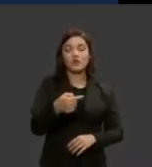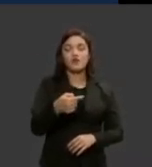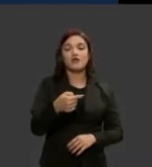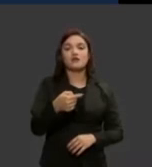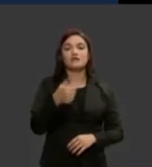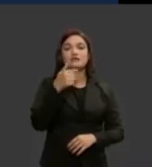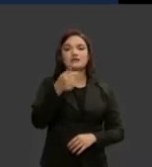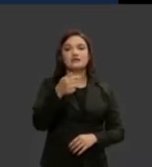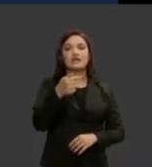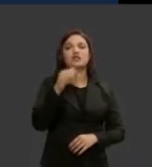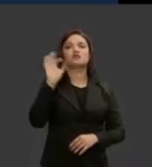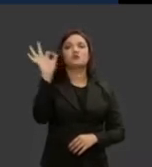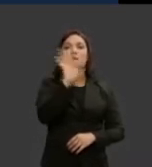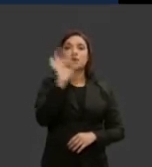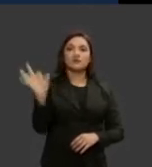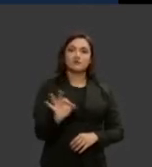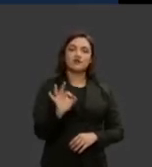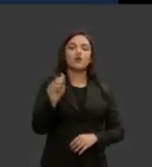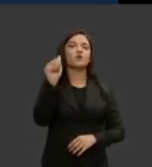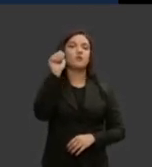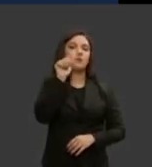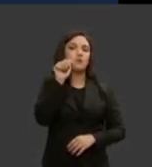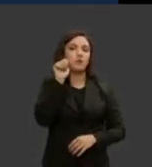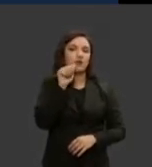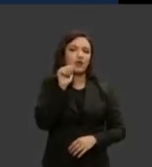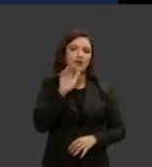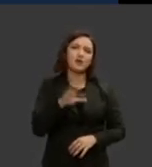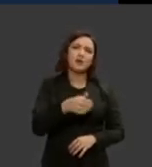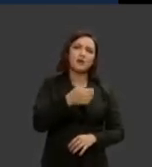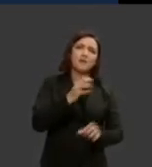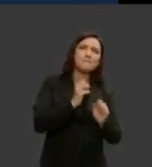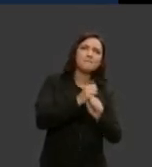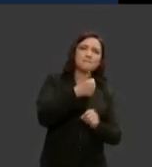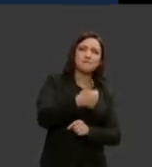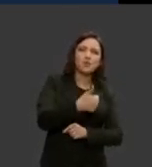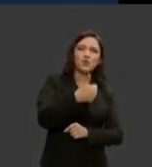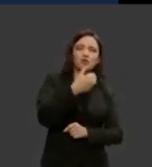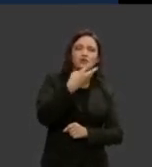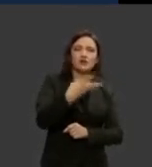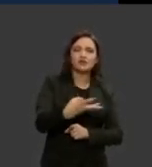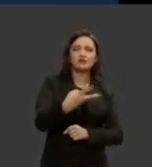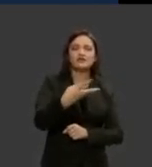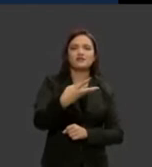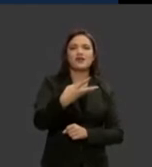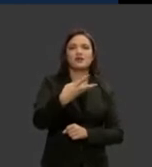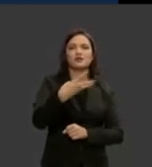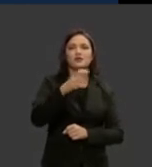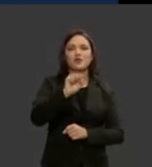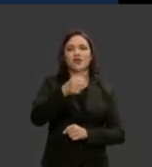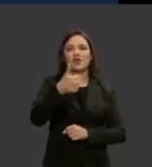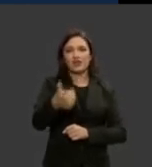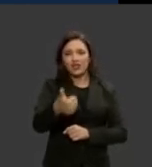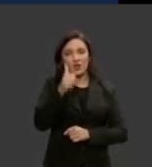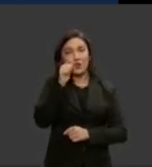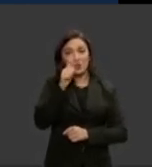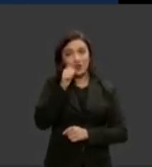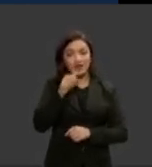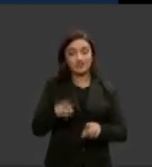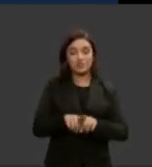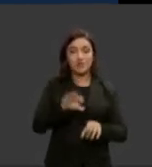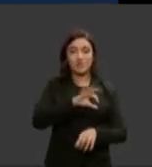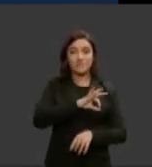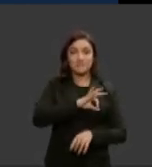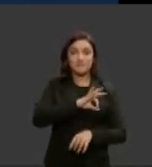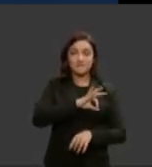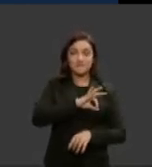são mulheres então 1.381 colegas na polícia rodoviária federal também temos 9